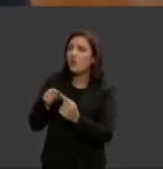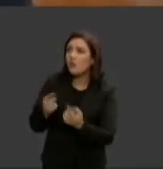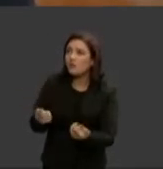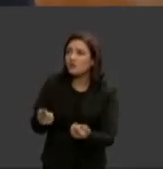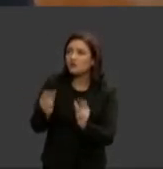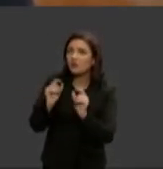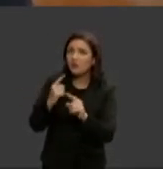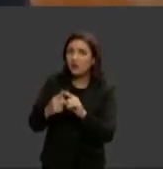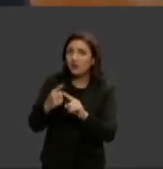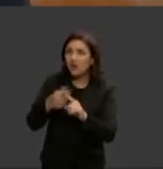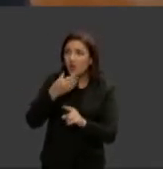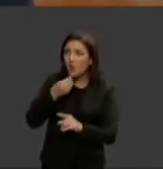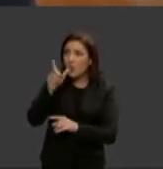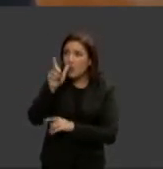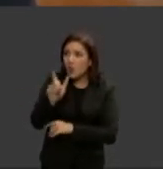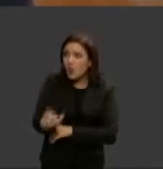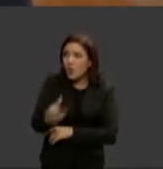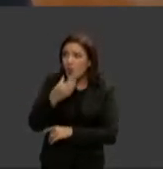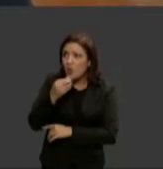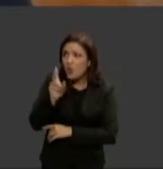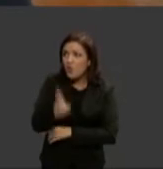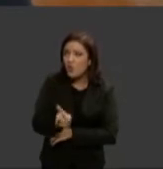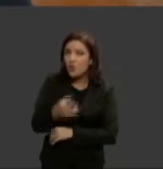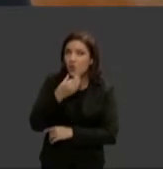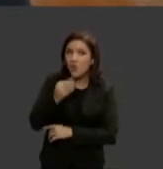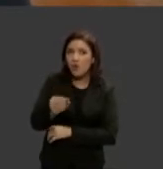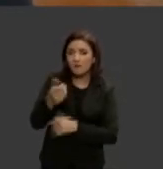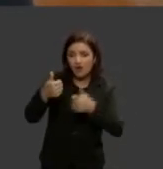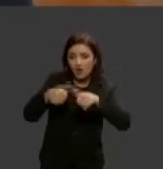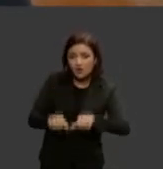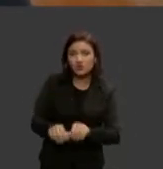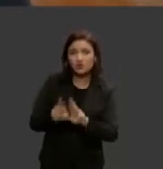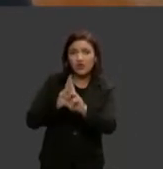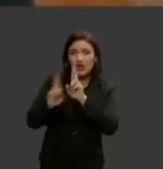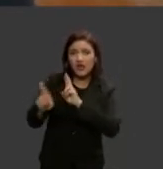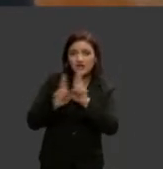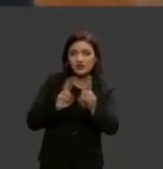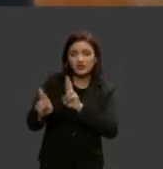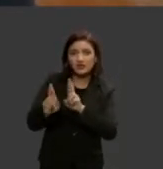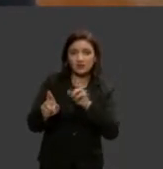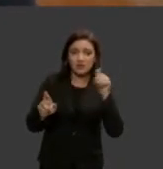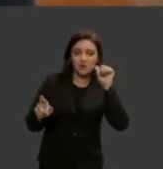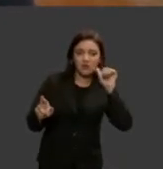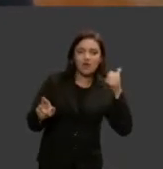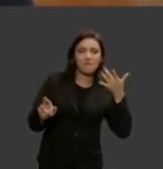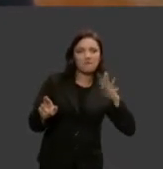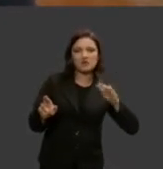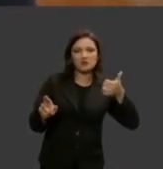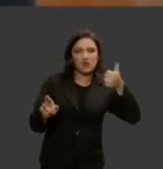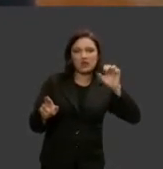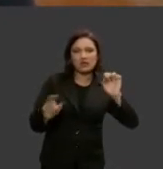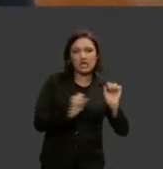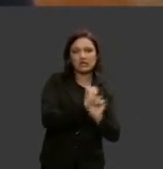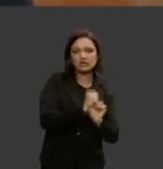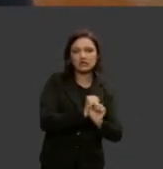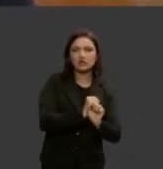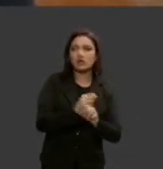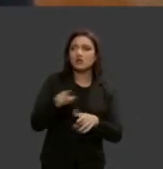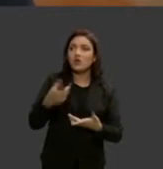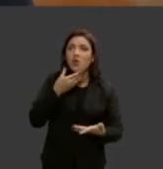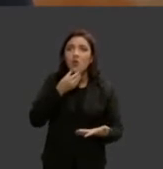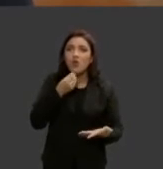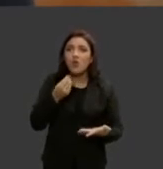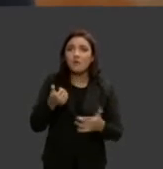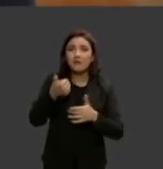para ficar e a média brasileira as mulheres ficam no relacionamento violento por 10 anos então o que está fazendo com que esse homem fique 10 anos